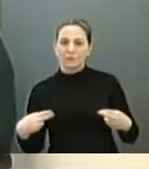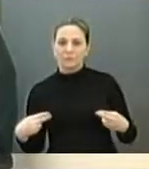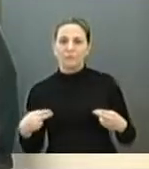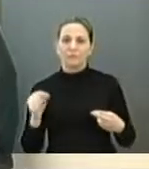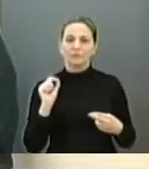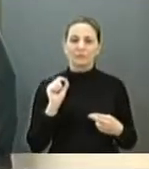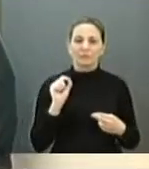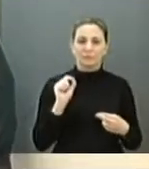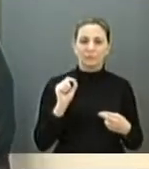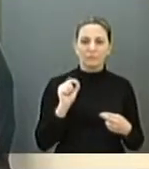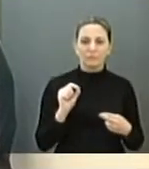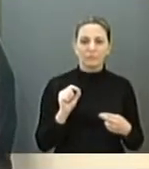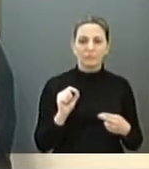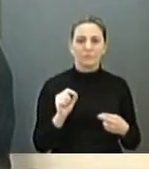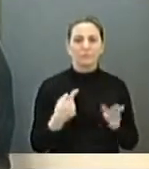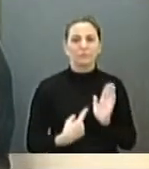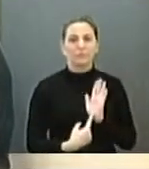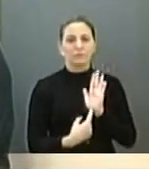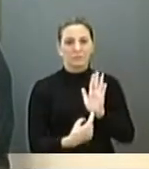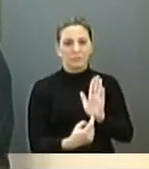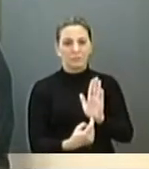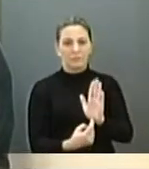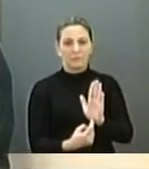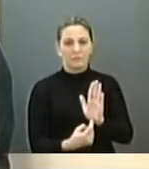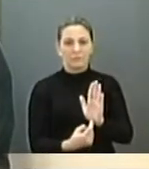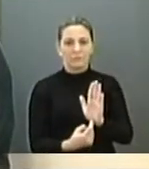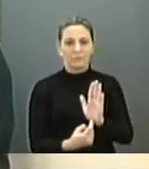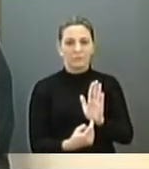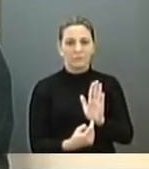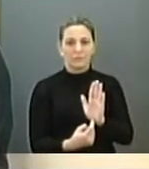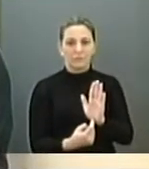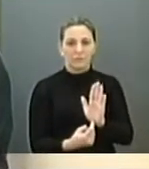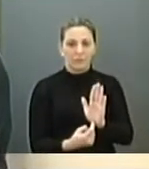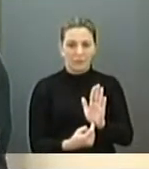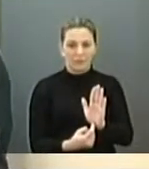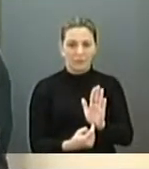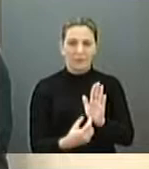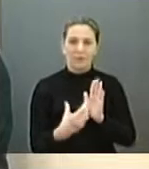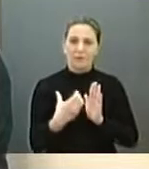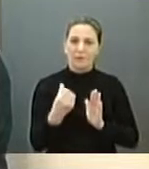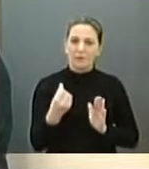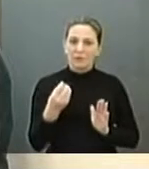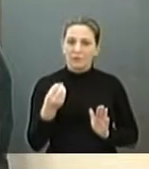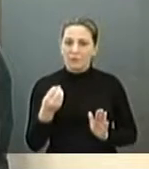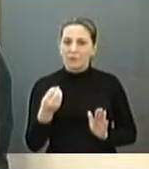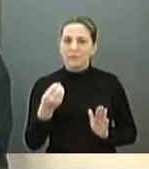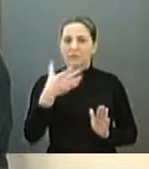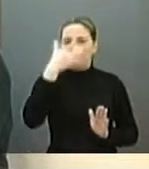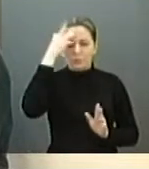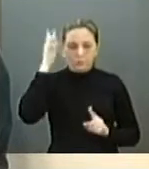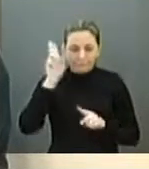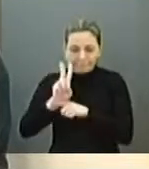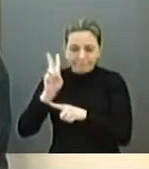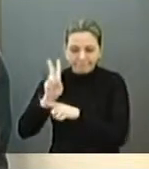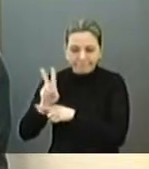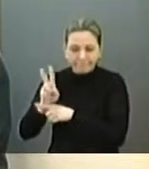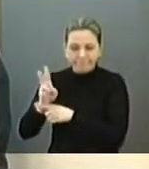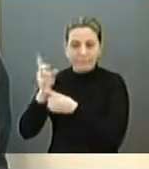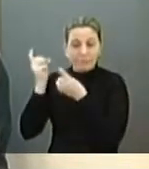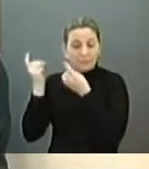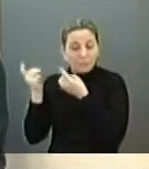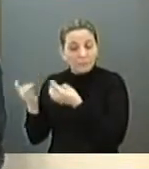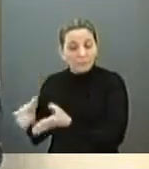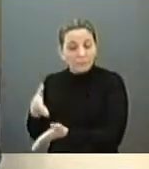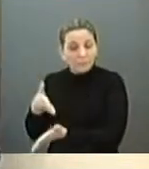que levam para isso. A dispensa de 60 vigilantes, guardas de